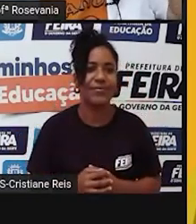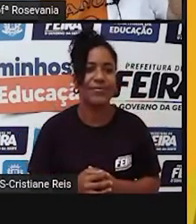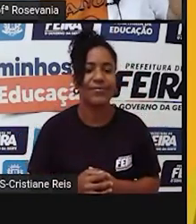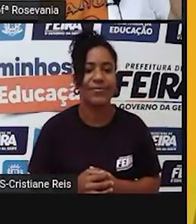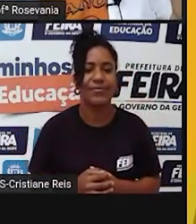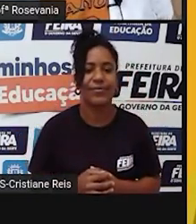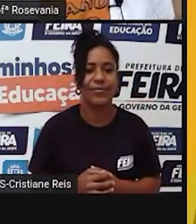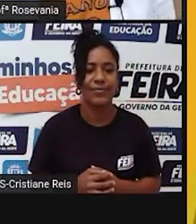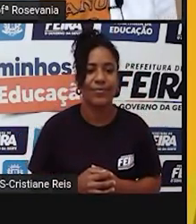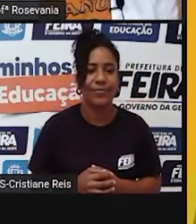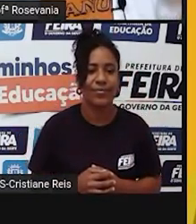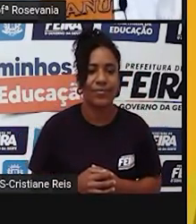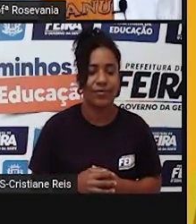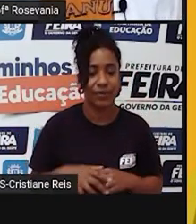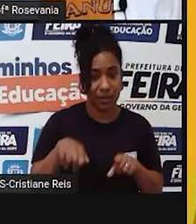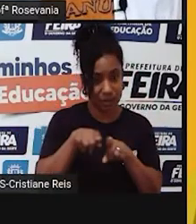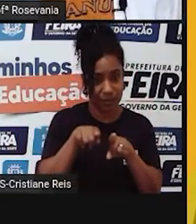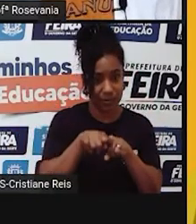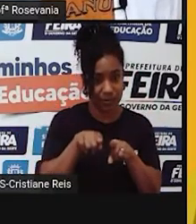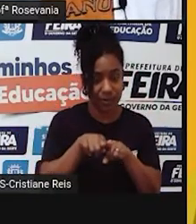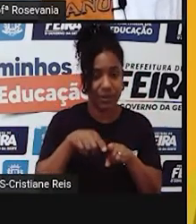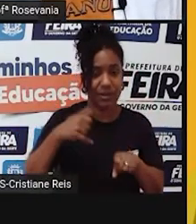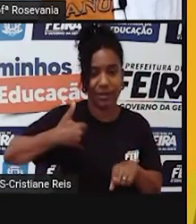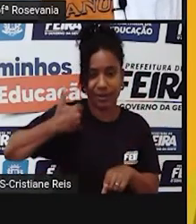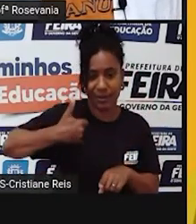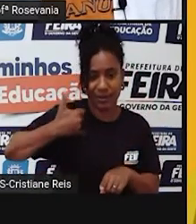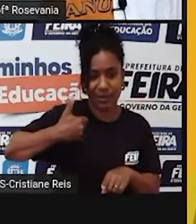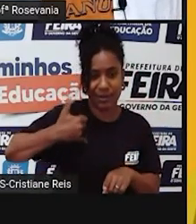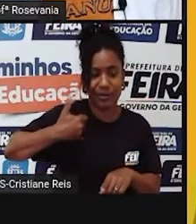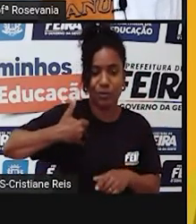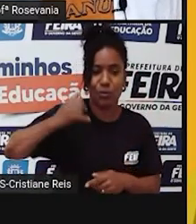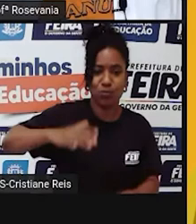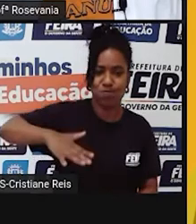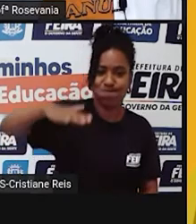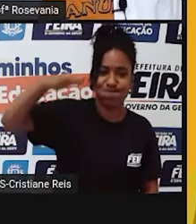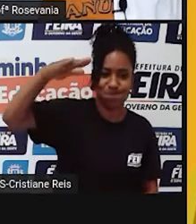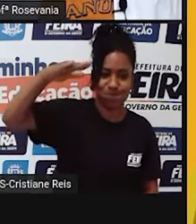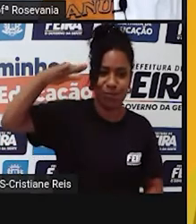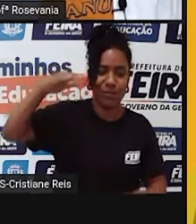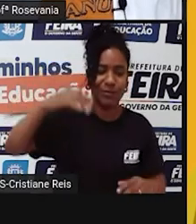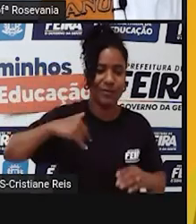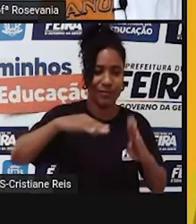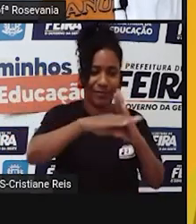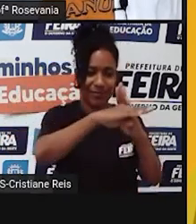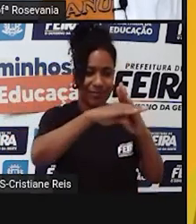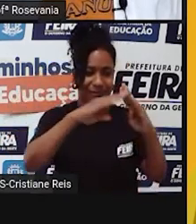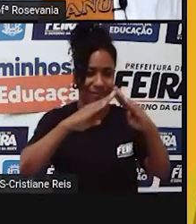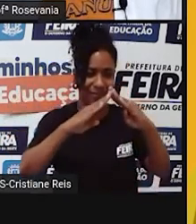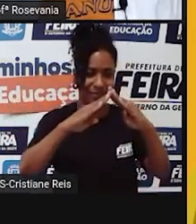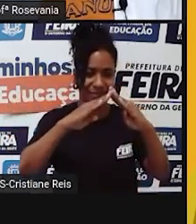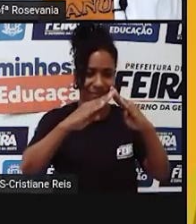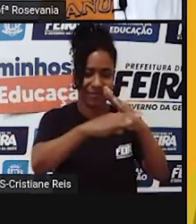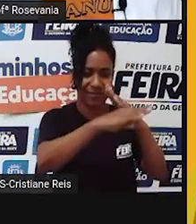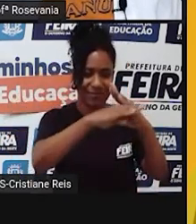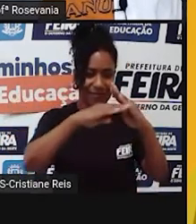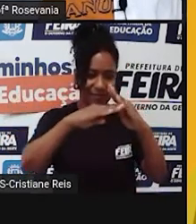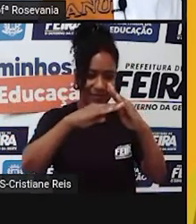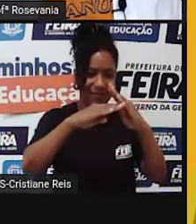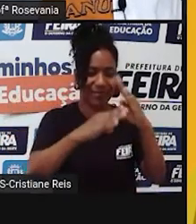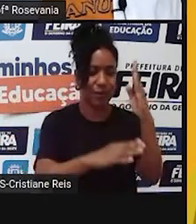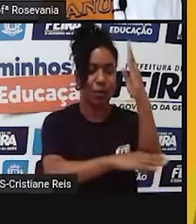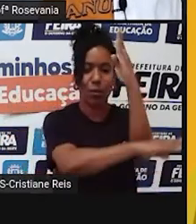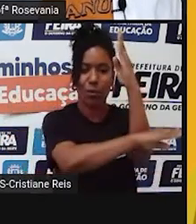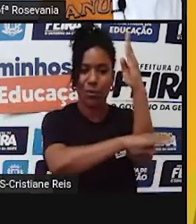população idade adulta, que ela sempre se concentra, né, no meio da pirâmide. Então, eu tenho aqui os jovens, os